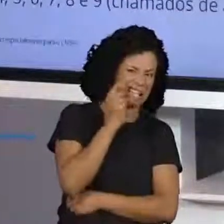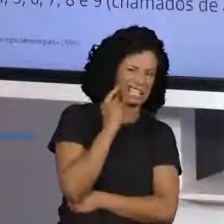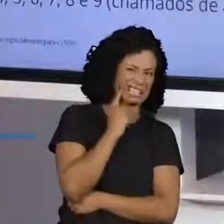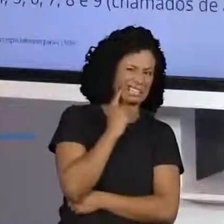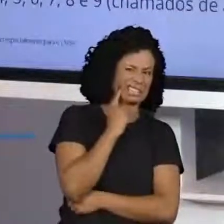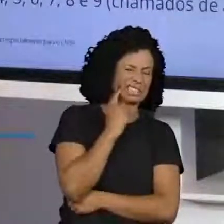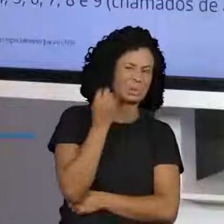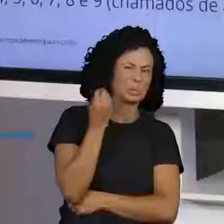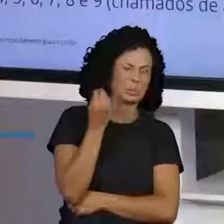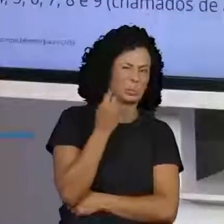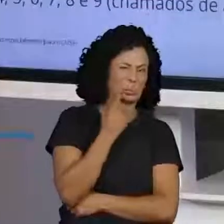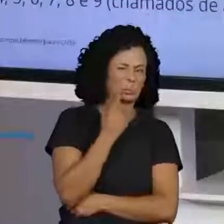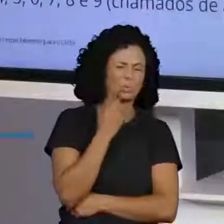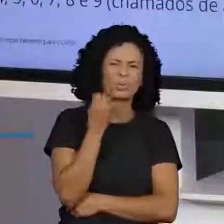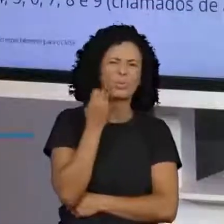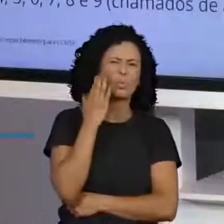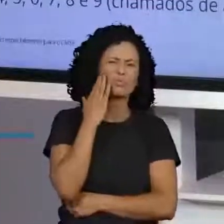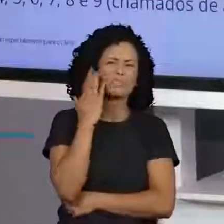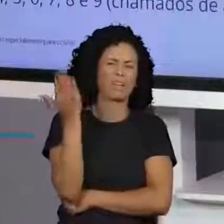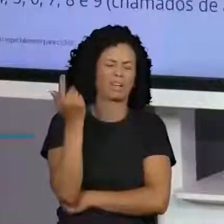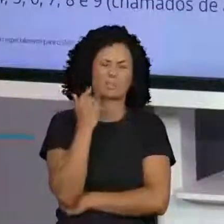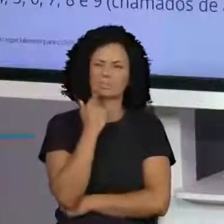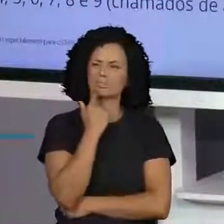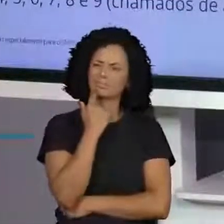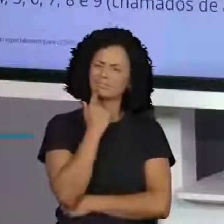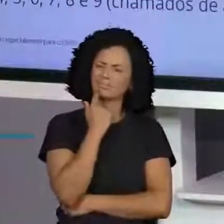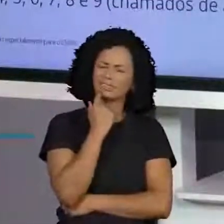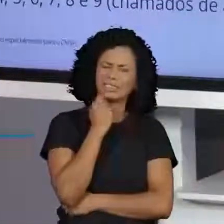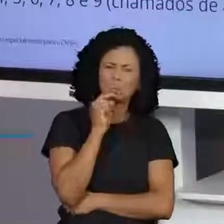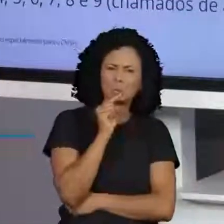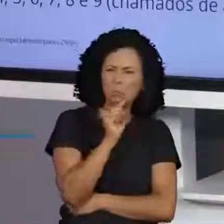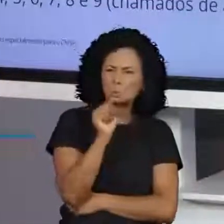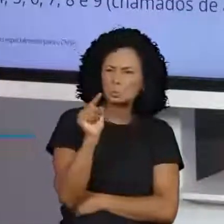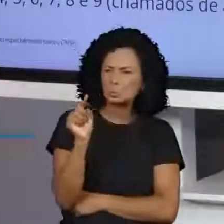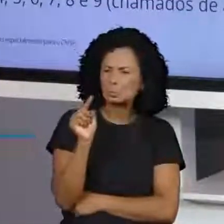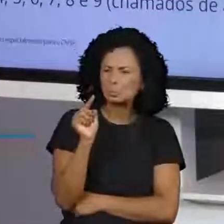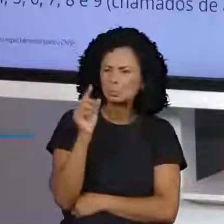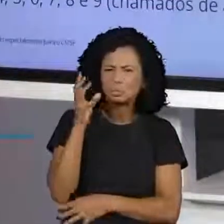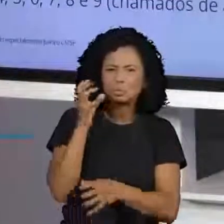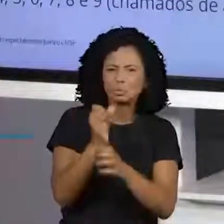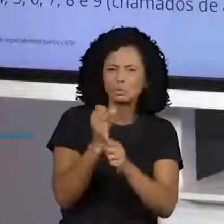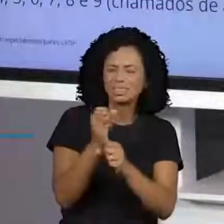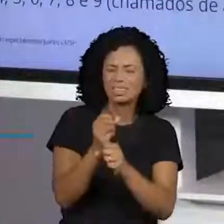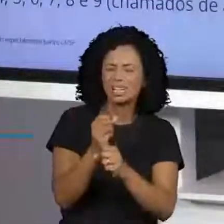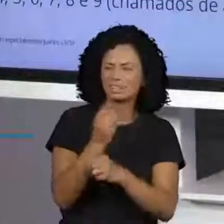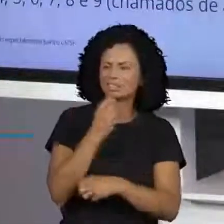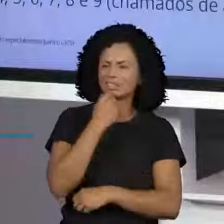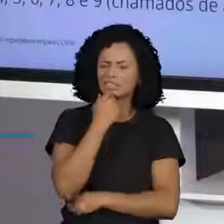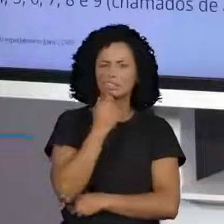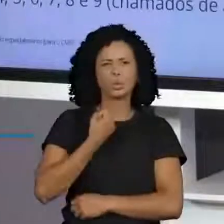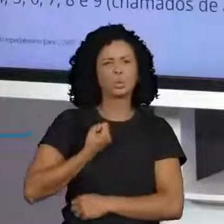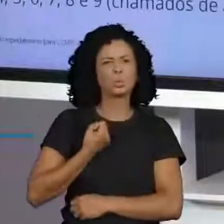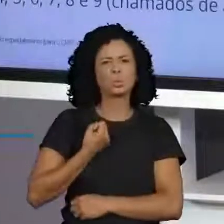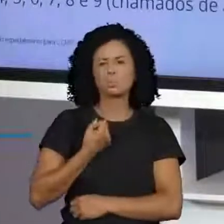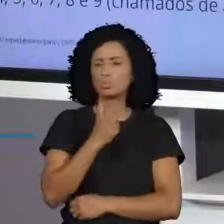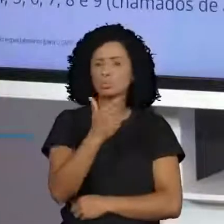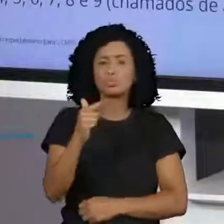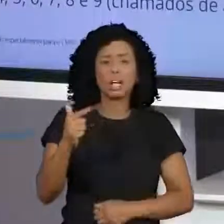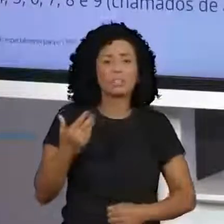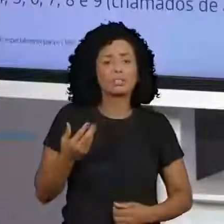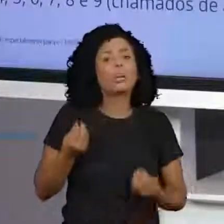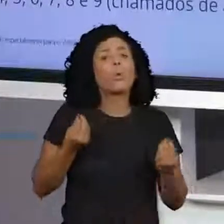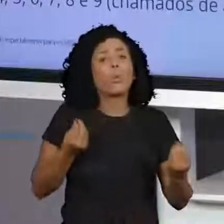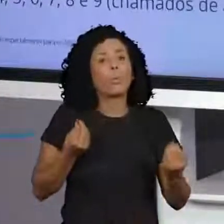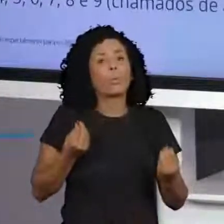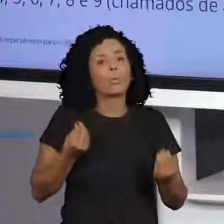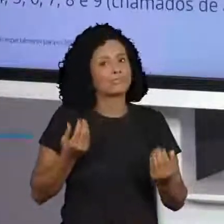E agora, como fazer para contar sem usar os numerais? Sabe o que eles faziam?